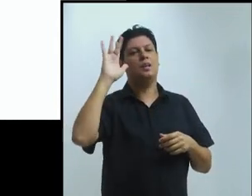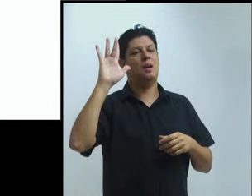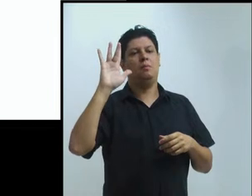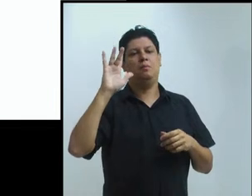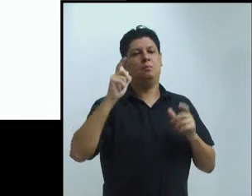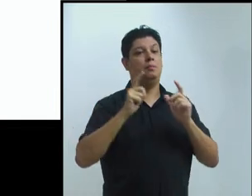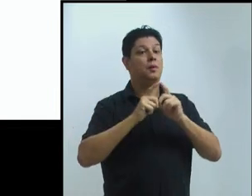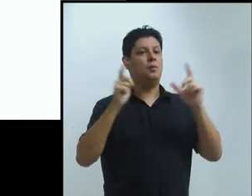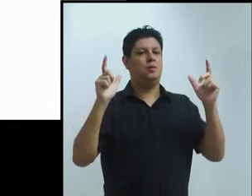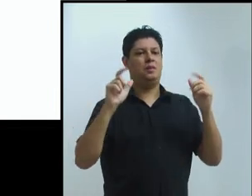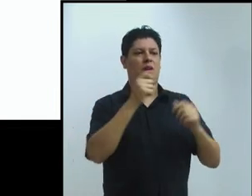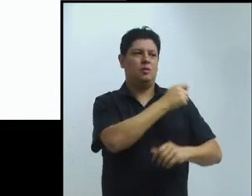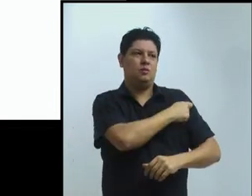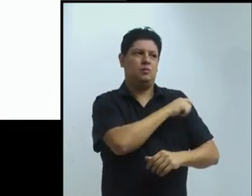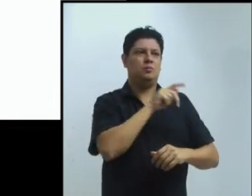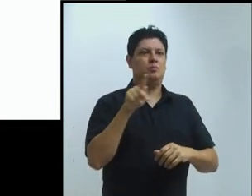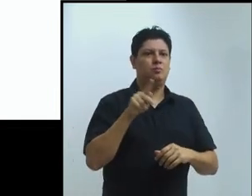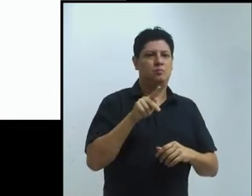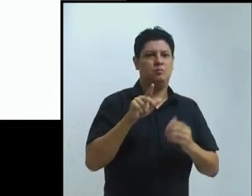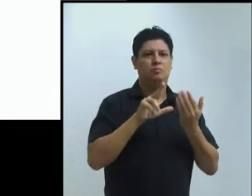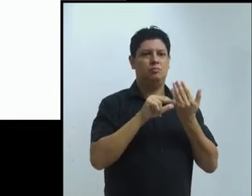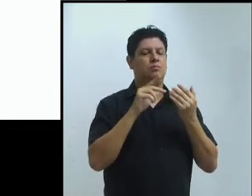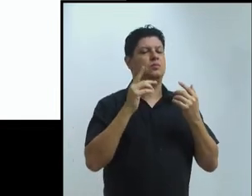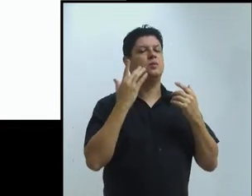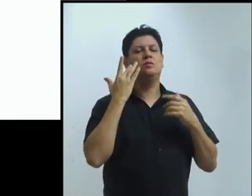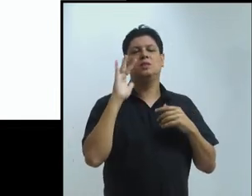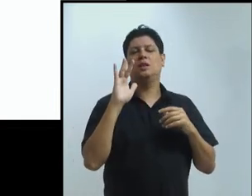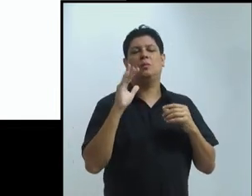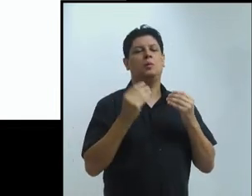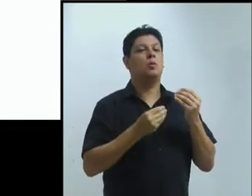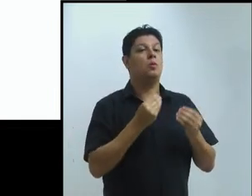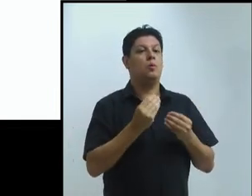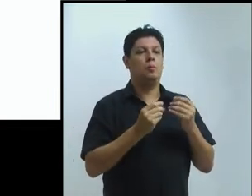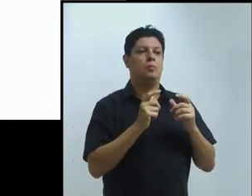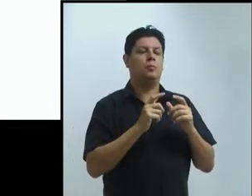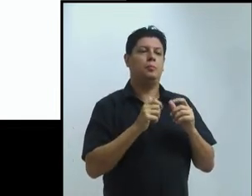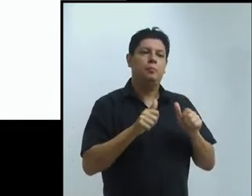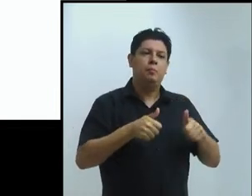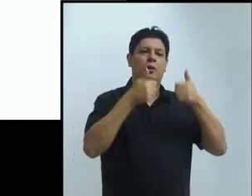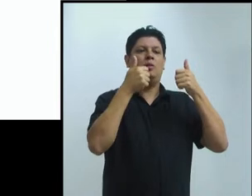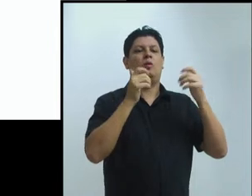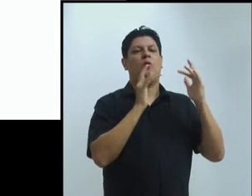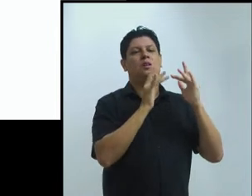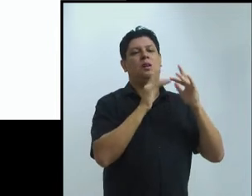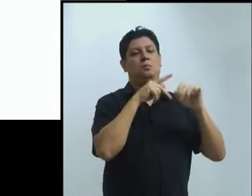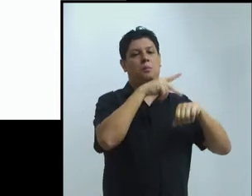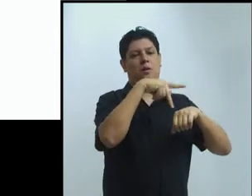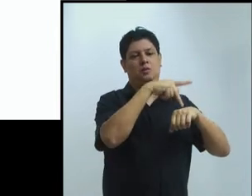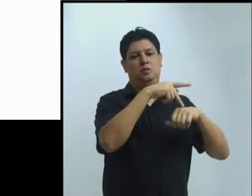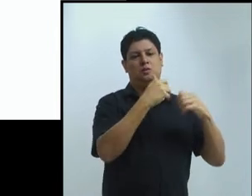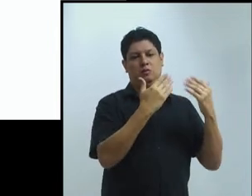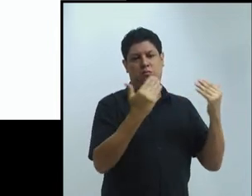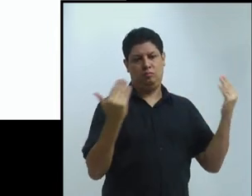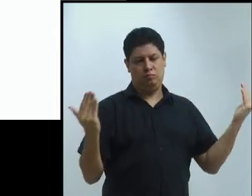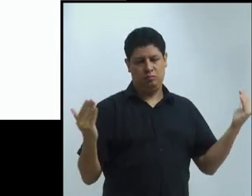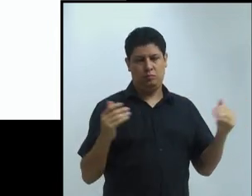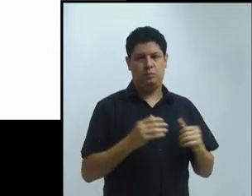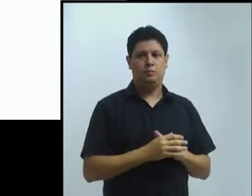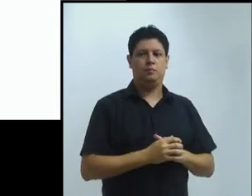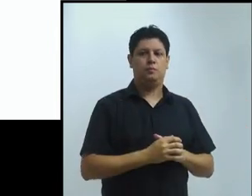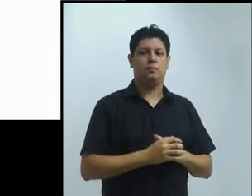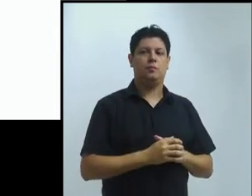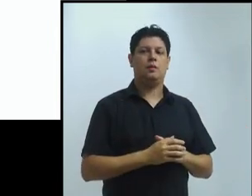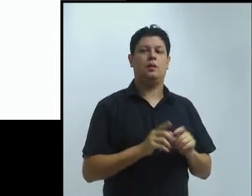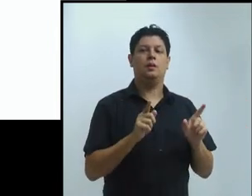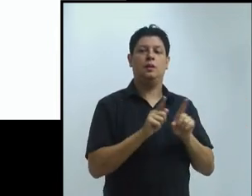pouquinho aqui. O terceiro tema são as políticas institucionais, das quais eu mencionei aqueles três,